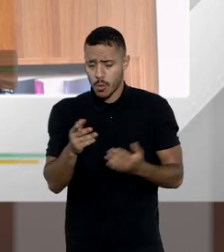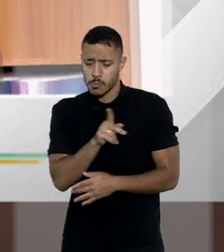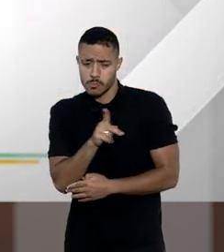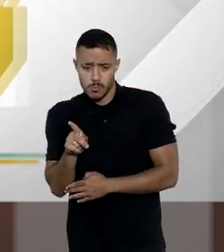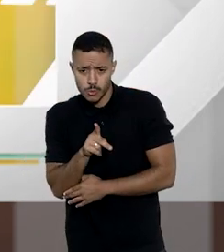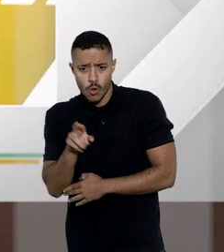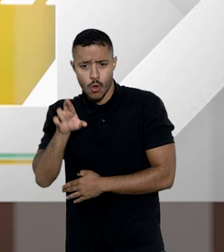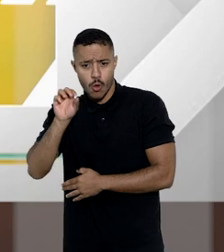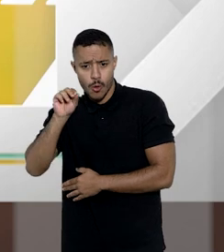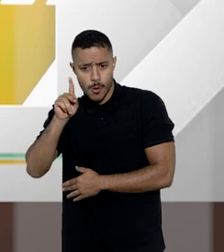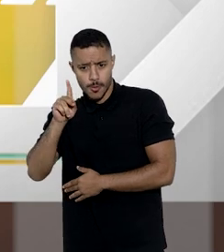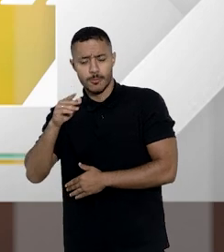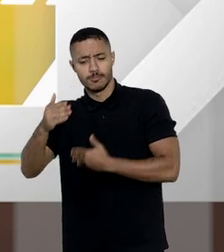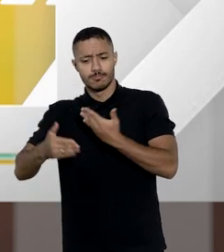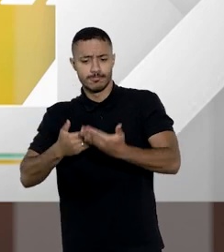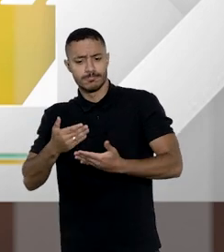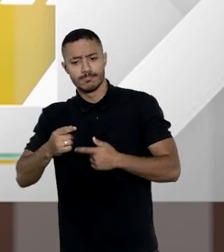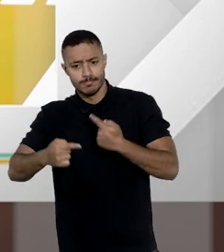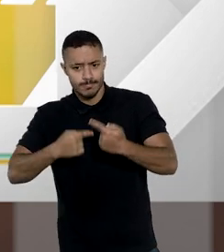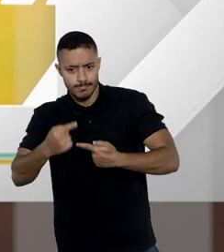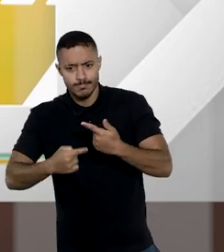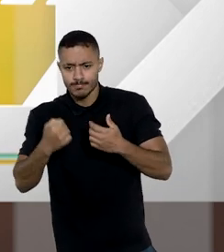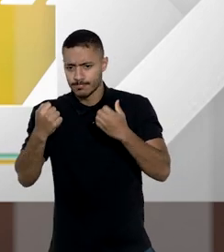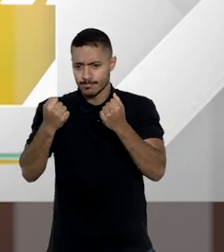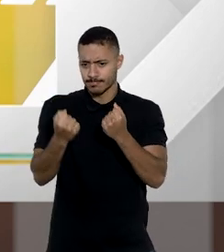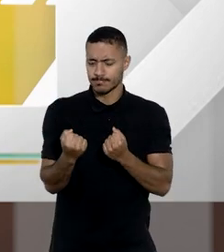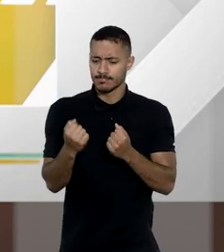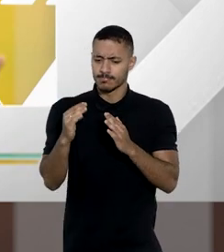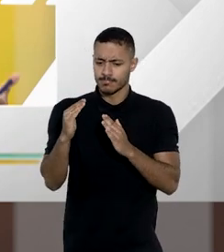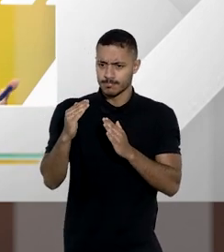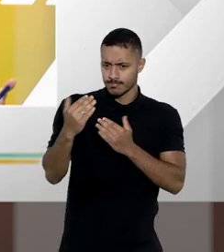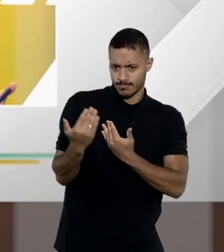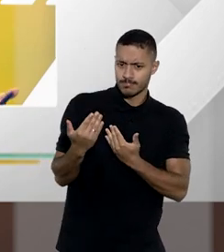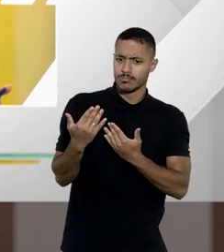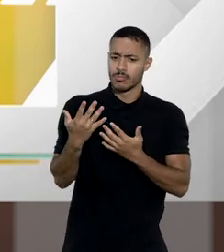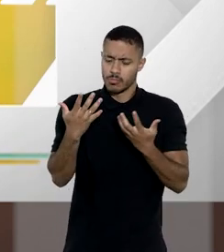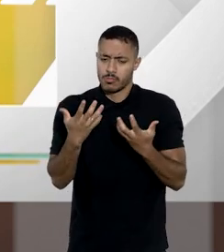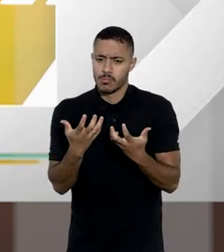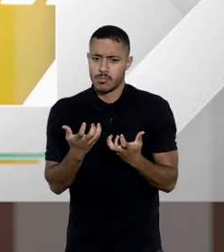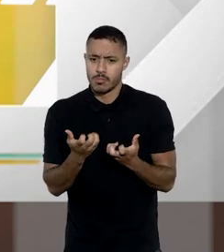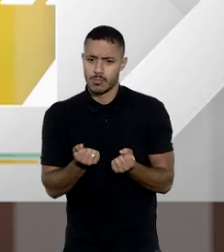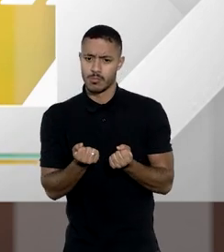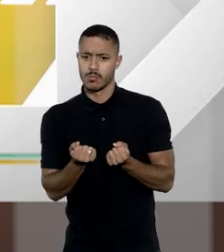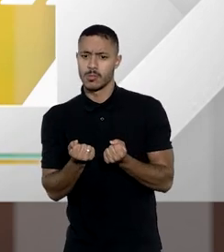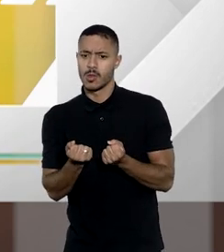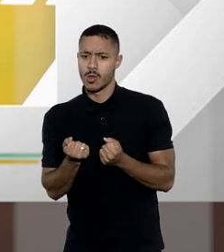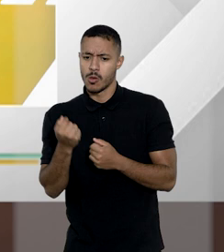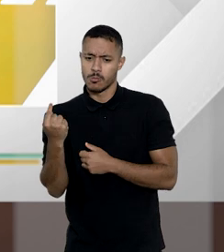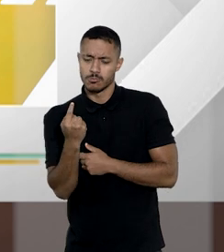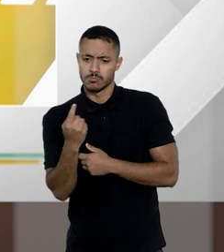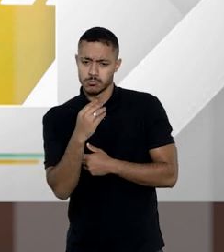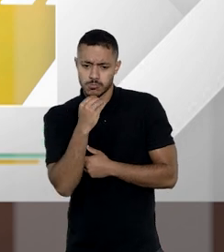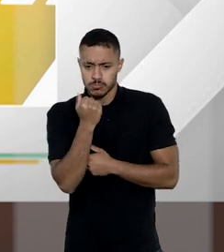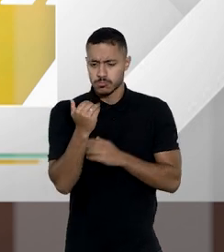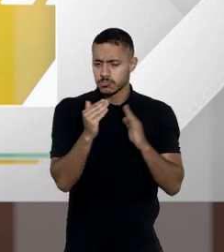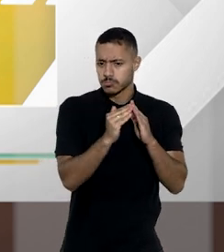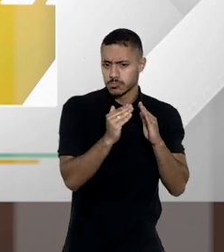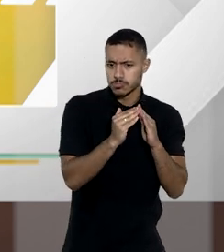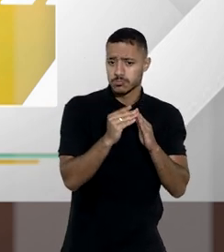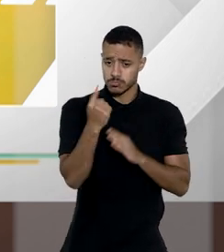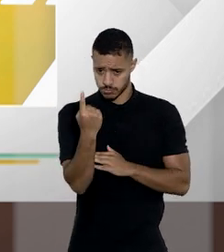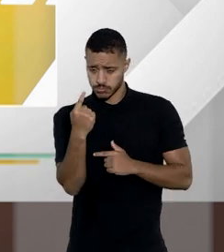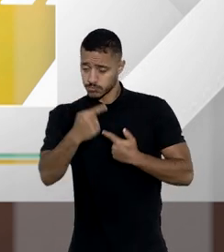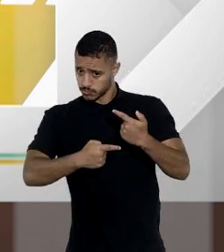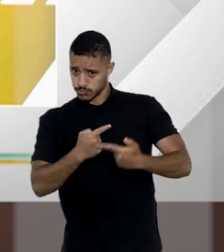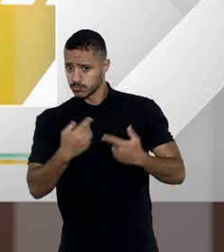agora professor Rolf os demais herdeiros eles podem tanto se opor ou concordar com a fruição exclusiva do bem por um